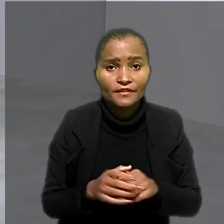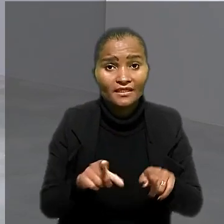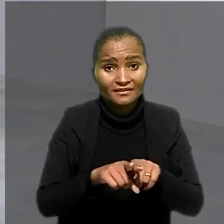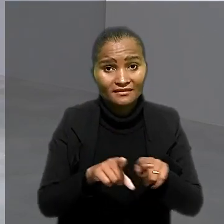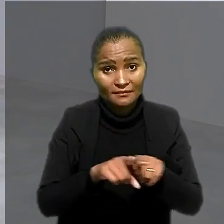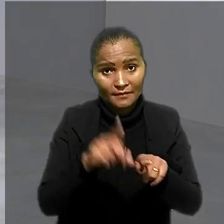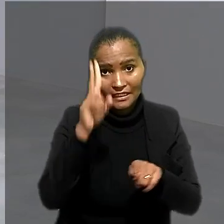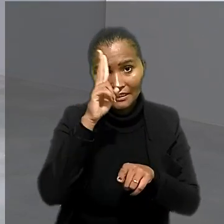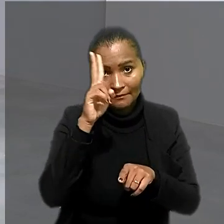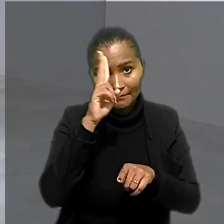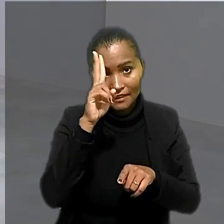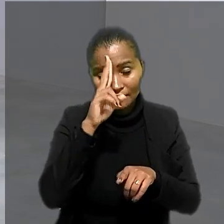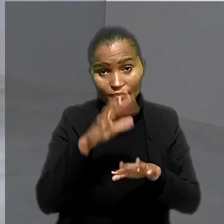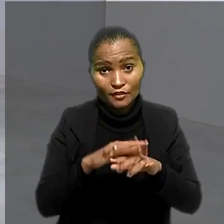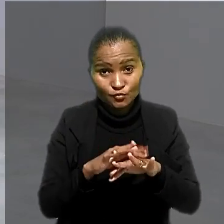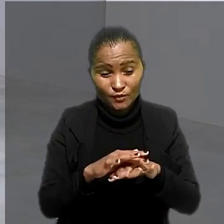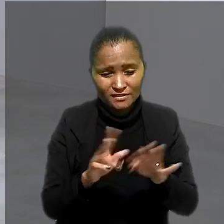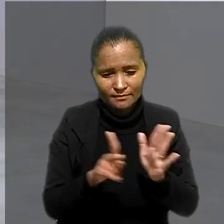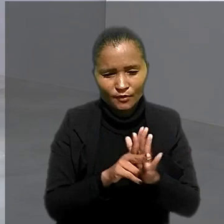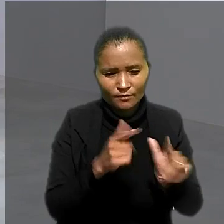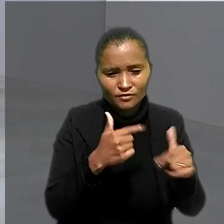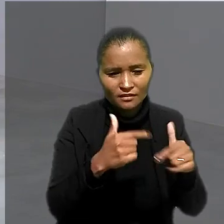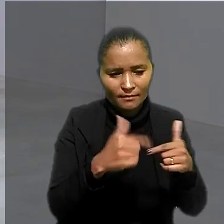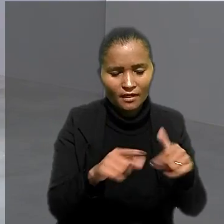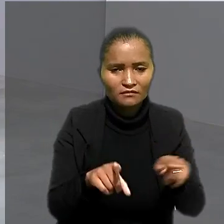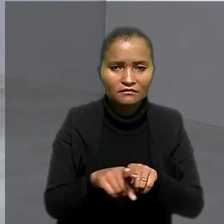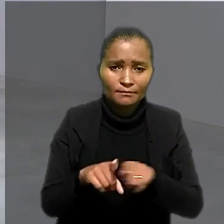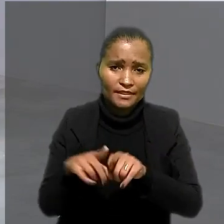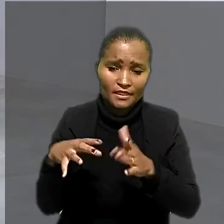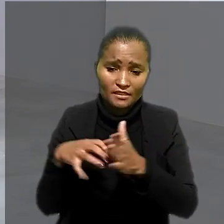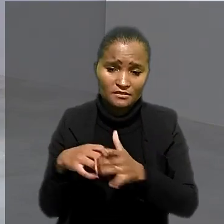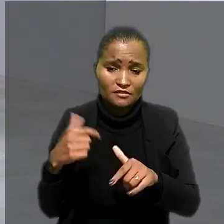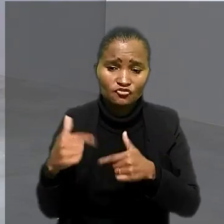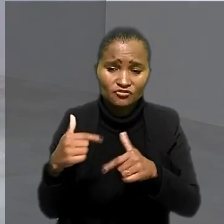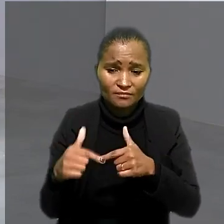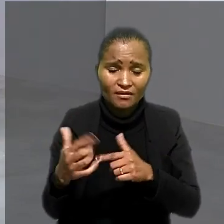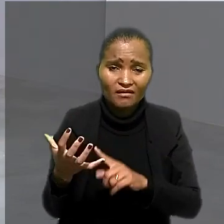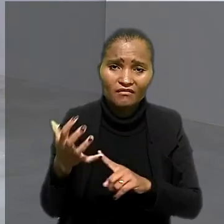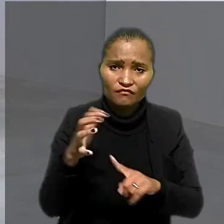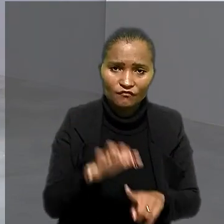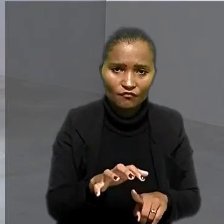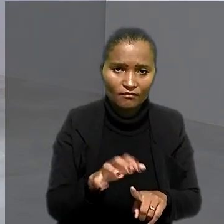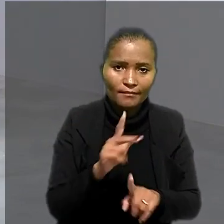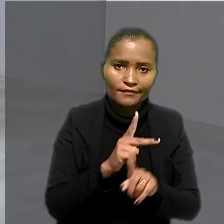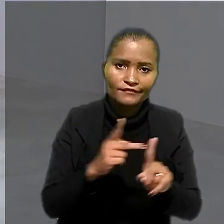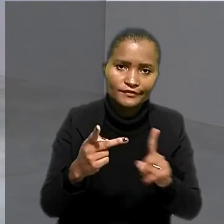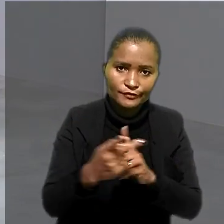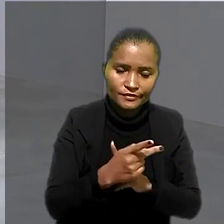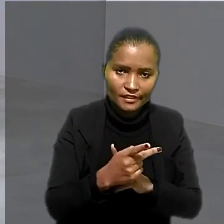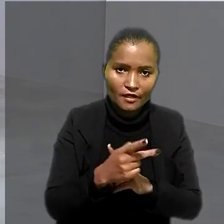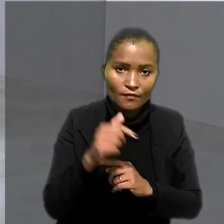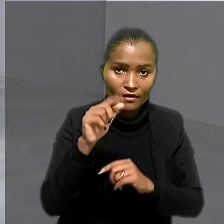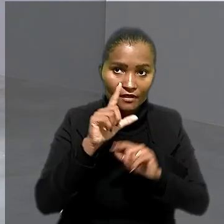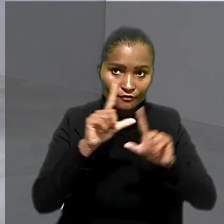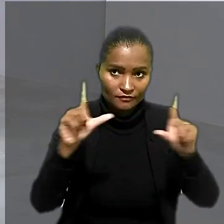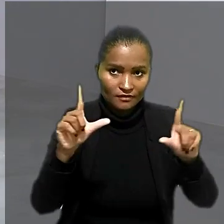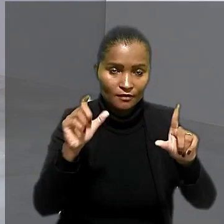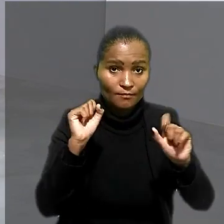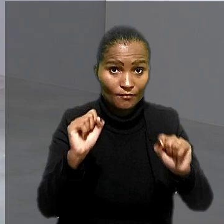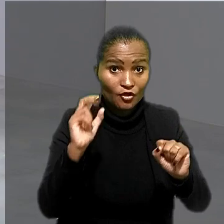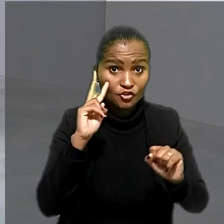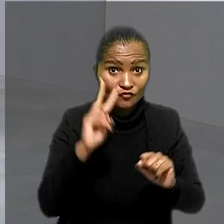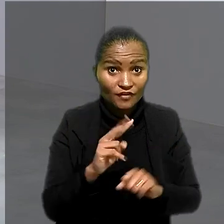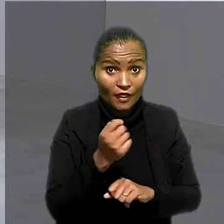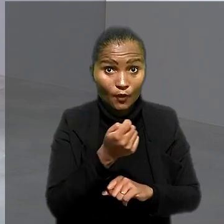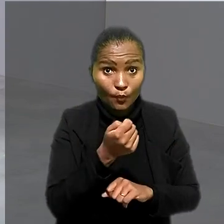E vale lembrar, Luana, que as doenças ocupacionais e os acidentes de trabalho impactam a previdência social. Aqui no nosso telão,